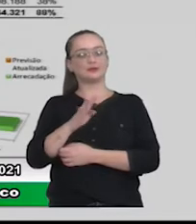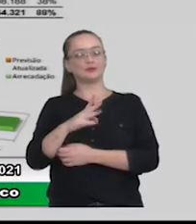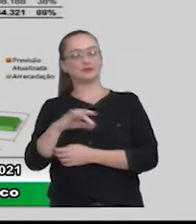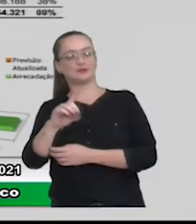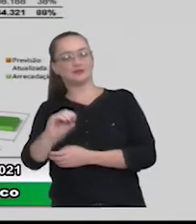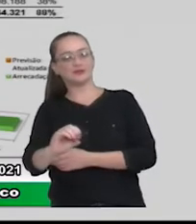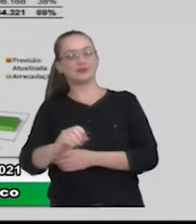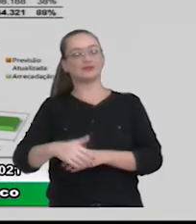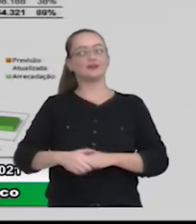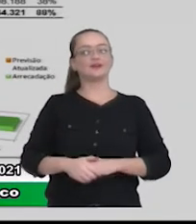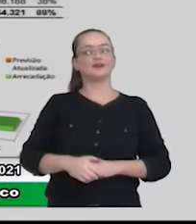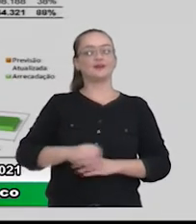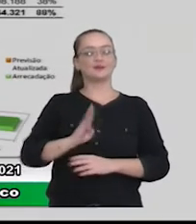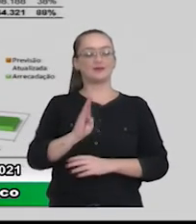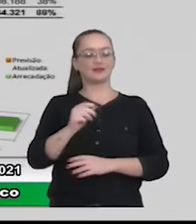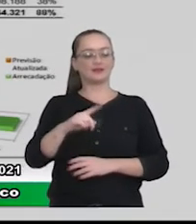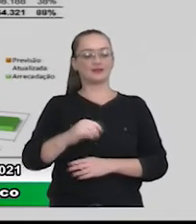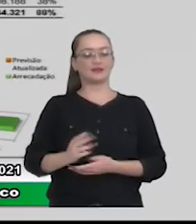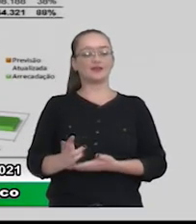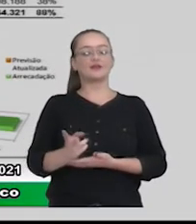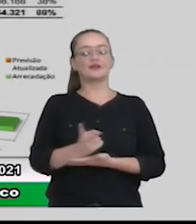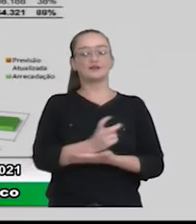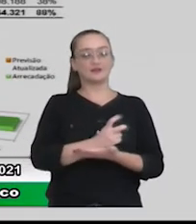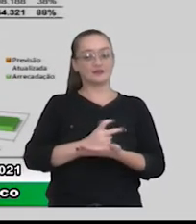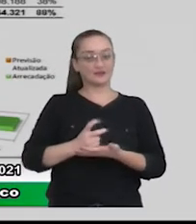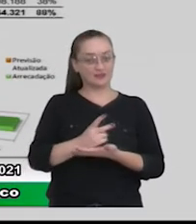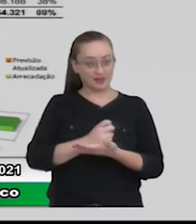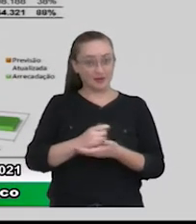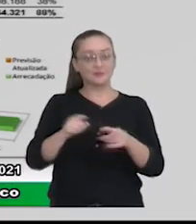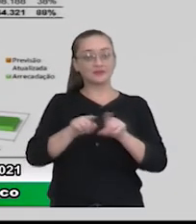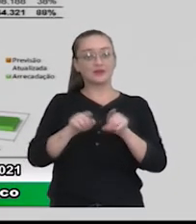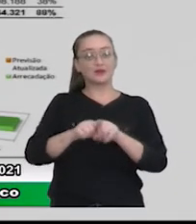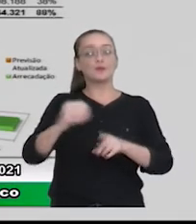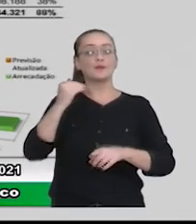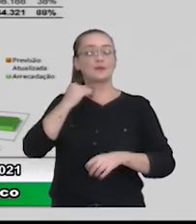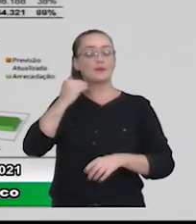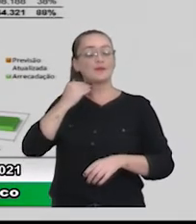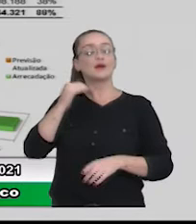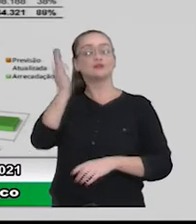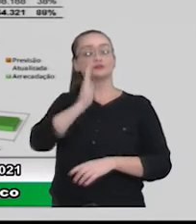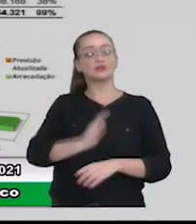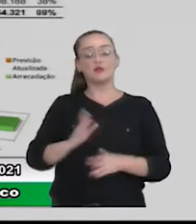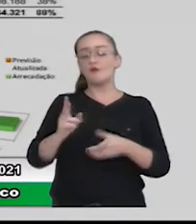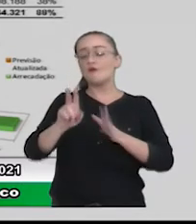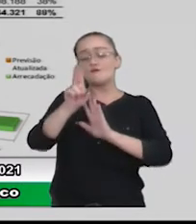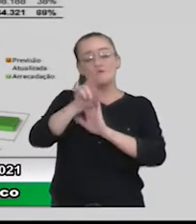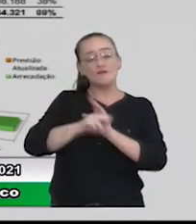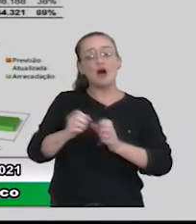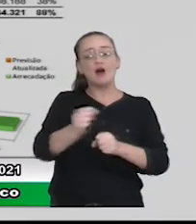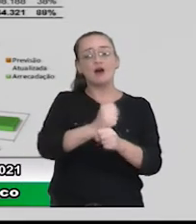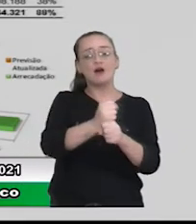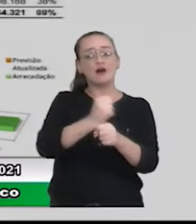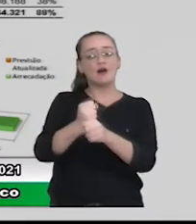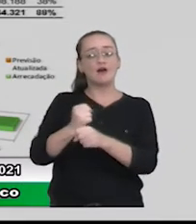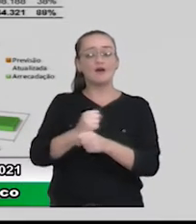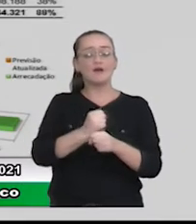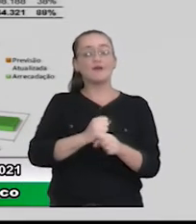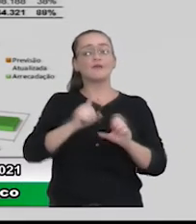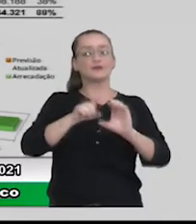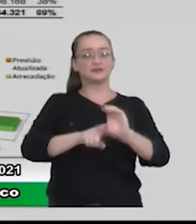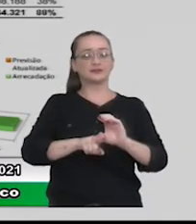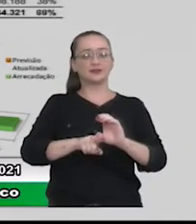BNDES. e a operação de crédito do Banco do Brasil para várias obras na cidade. Mas essa a gente vai